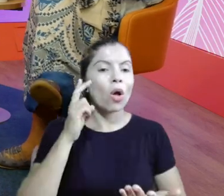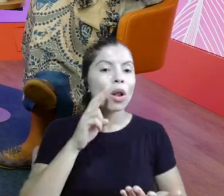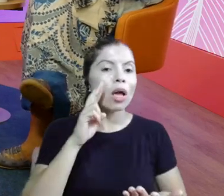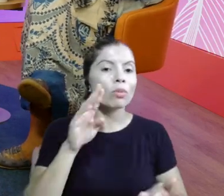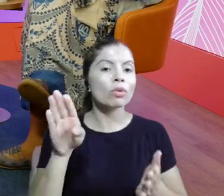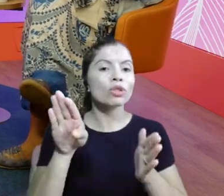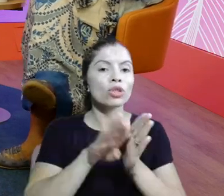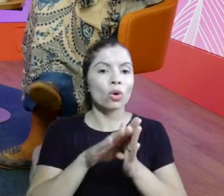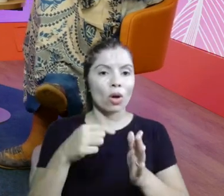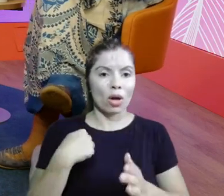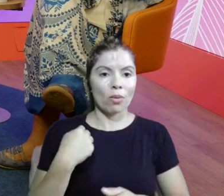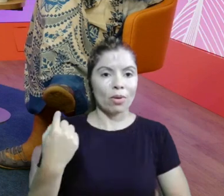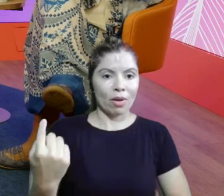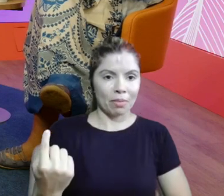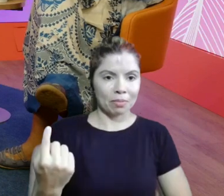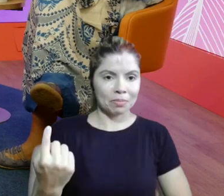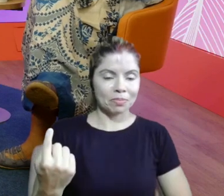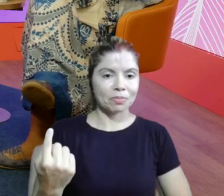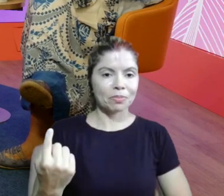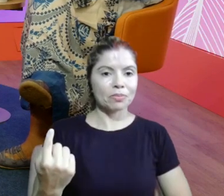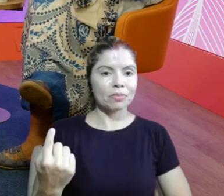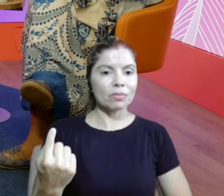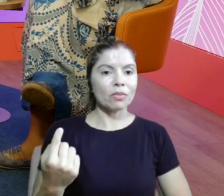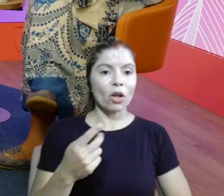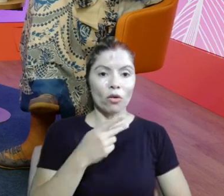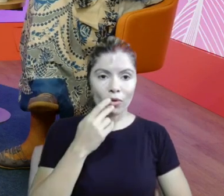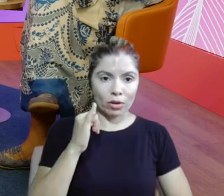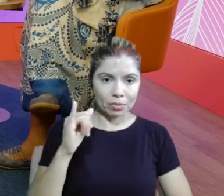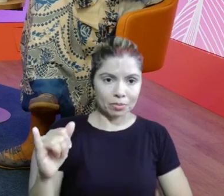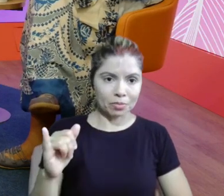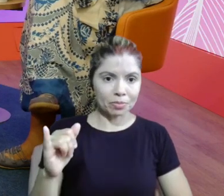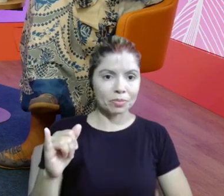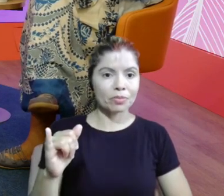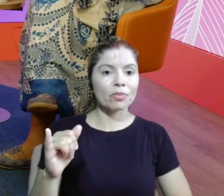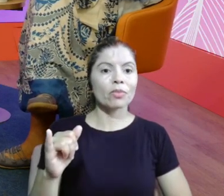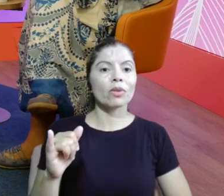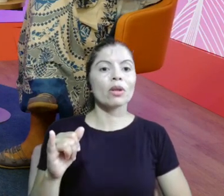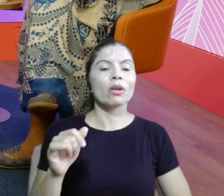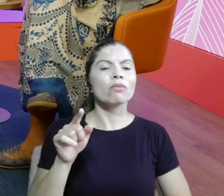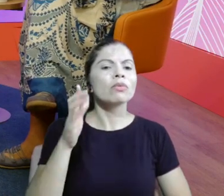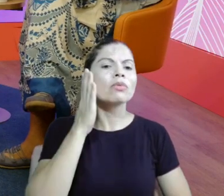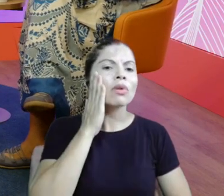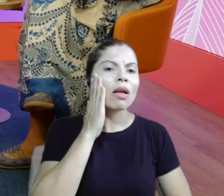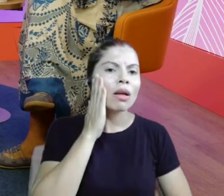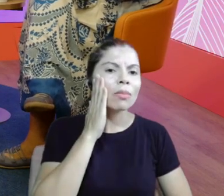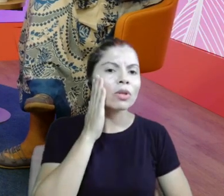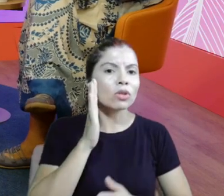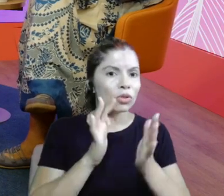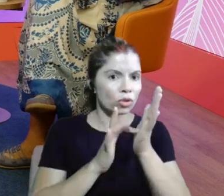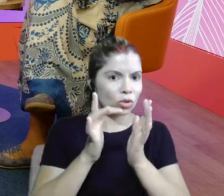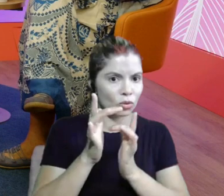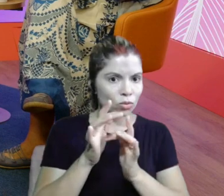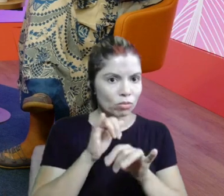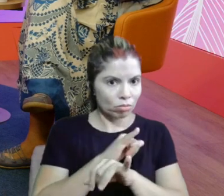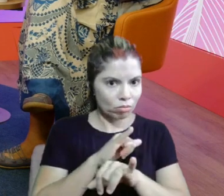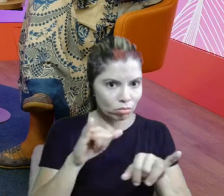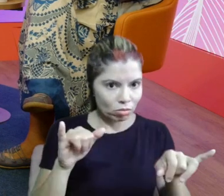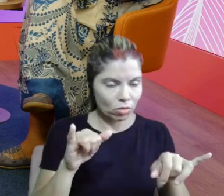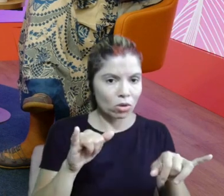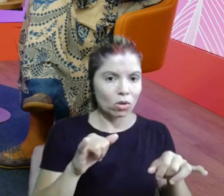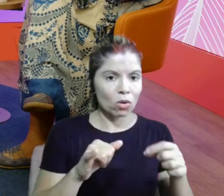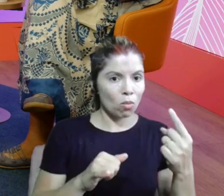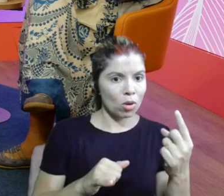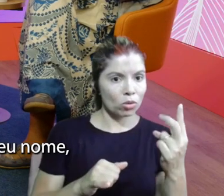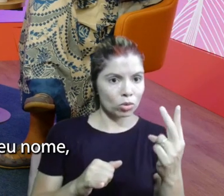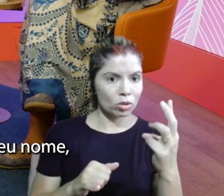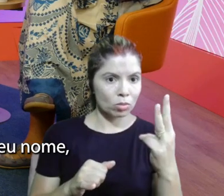Aí, eu lembro que chegou eu e ela. E aí, eu disse assim pra ela. Falei assim, você sabe que Jesus diz assim,